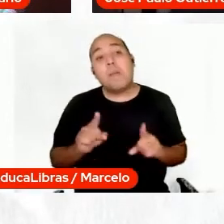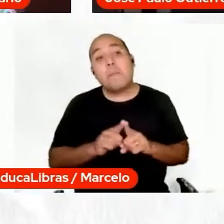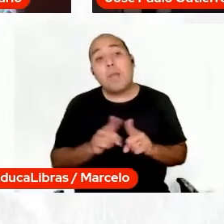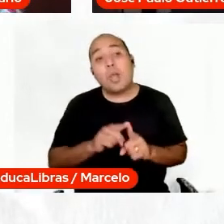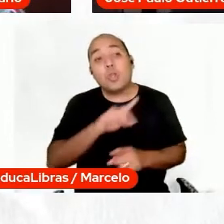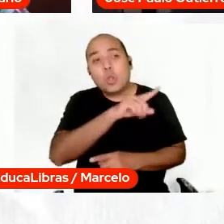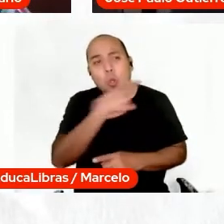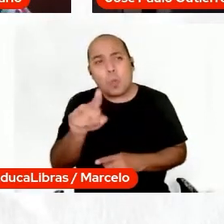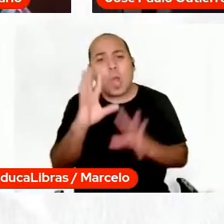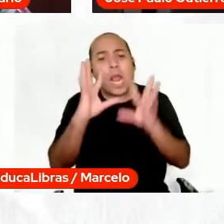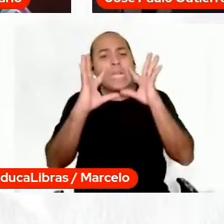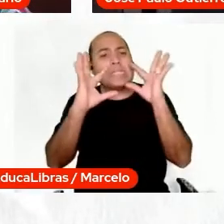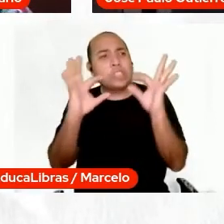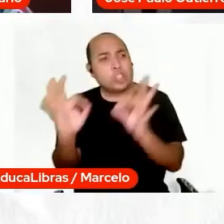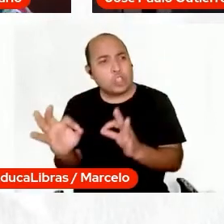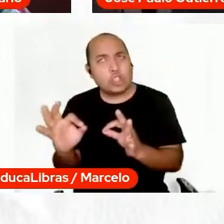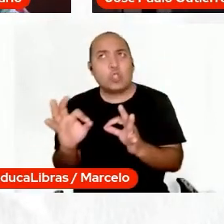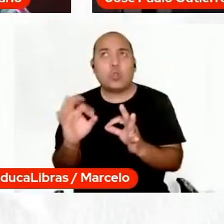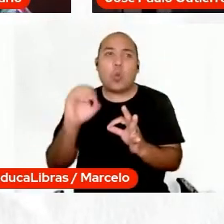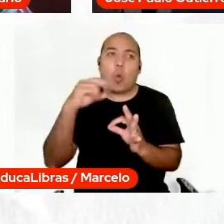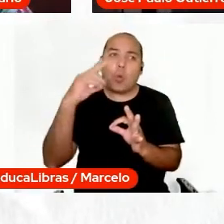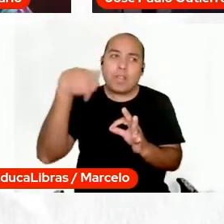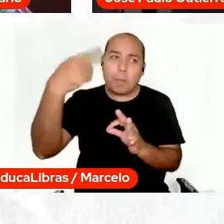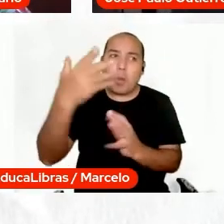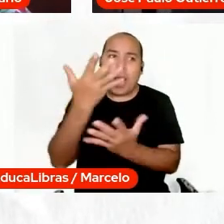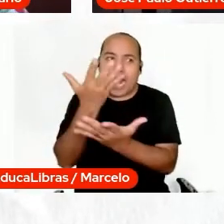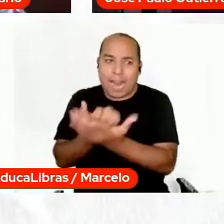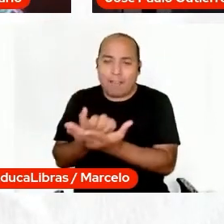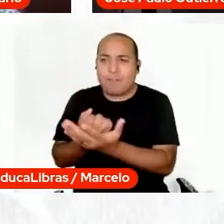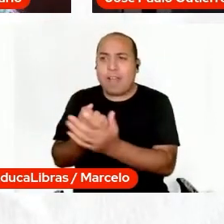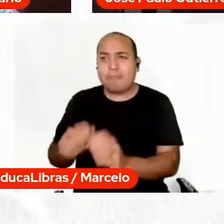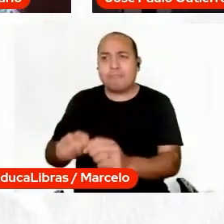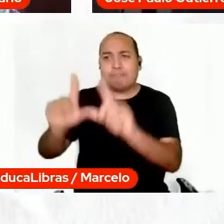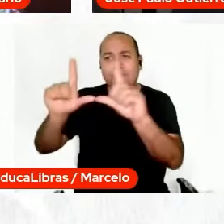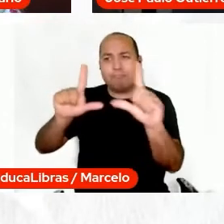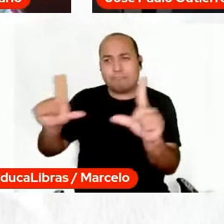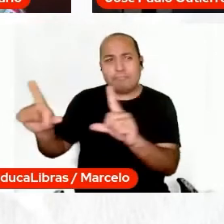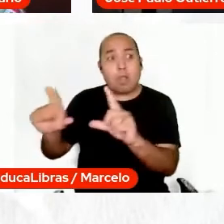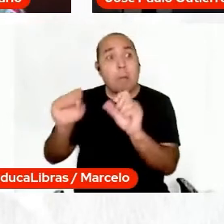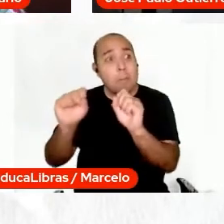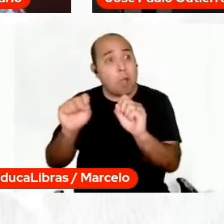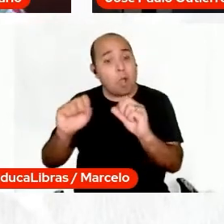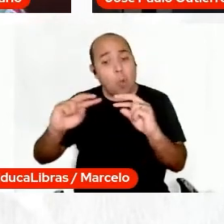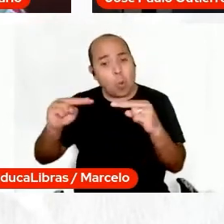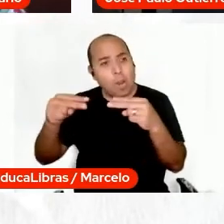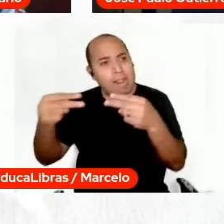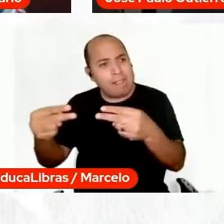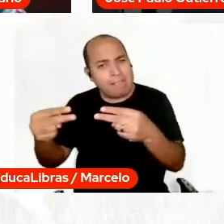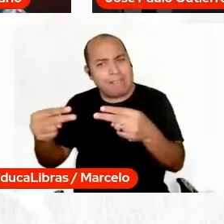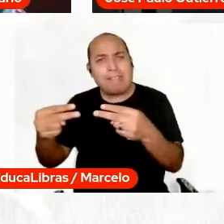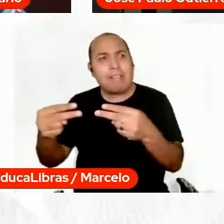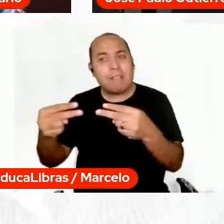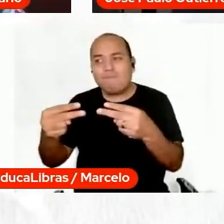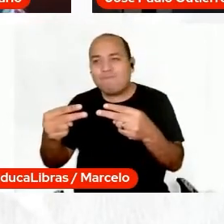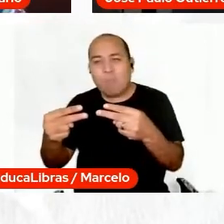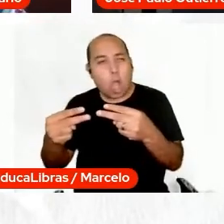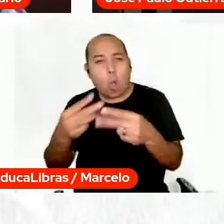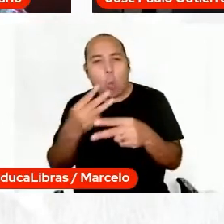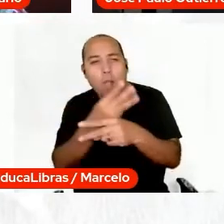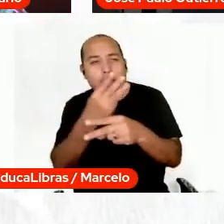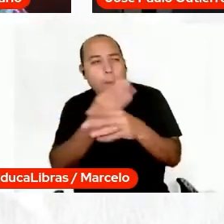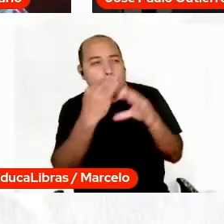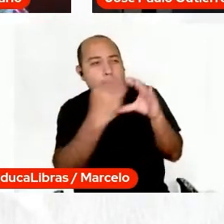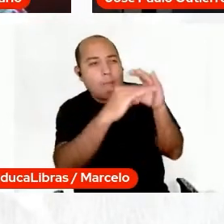assistindo agora, que vão assistir depois, que compartilhem as nossas lives, acessem o portal do